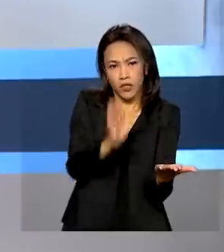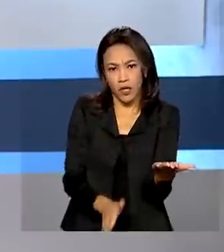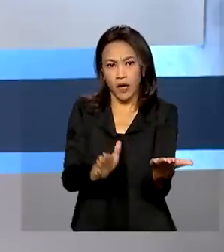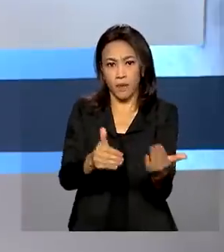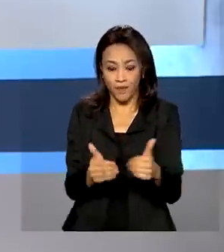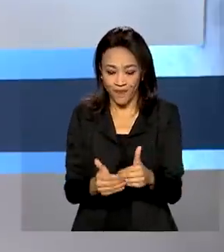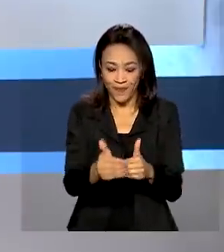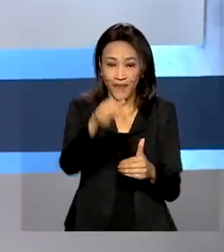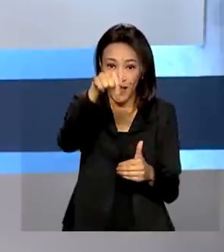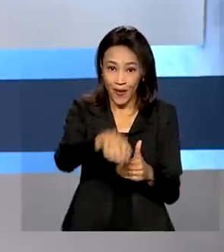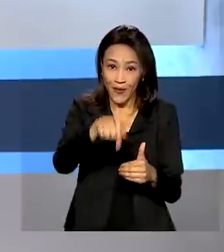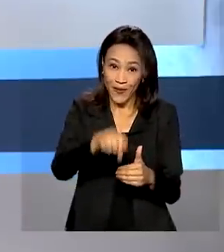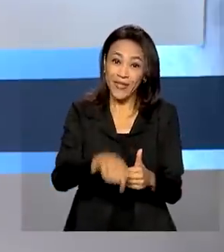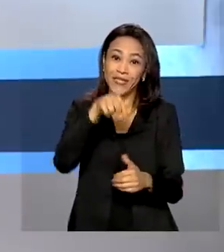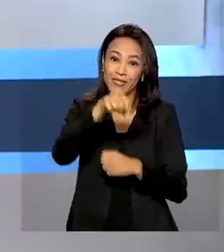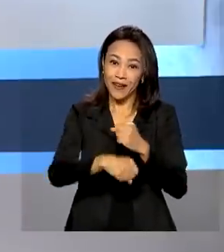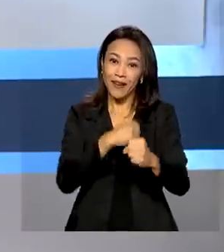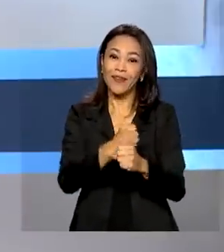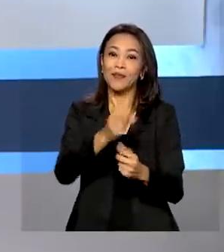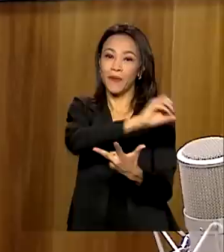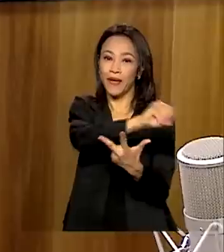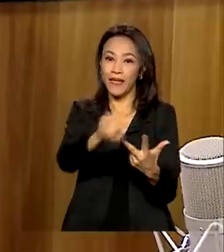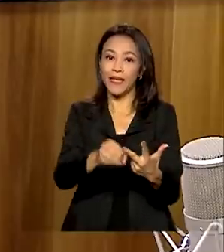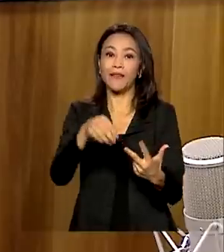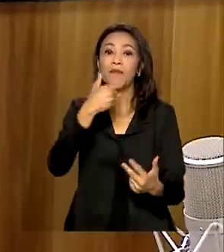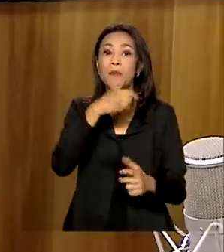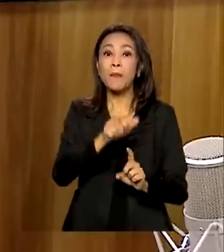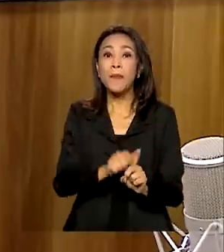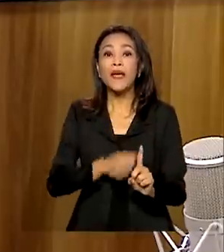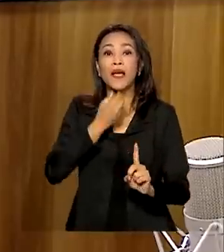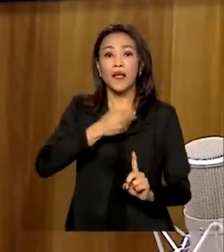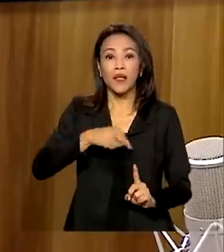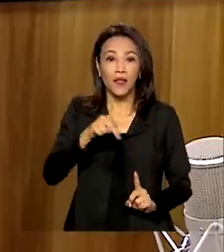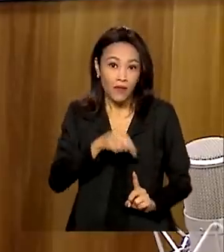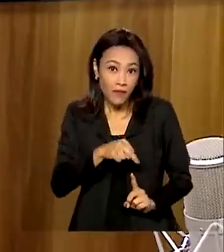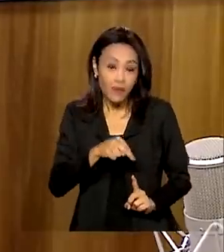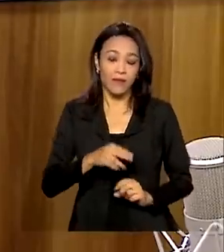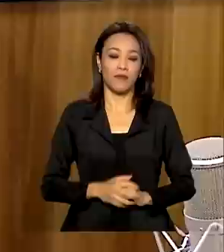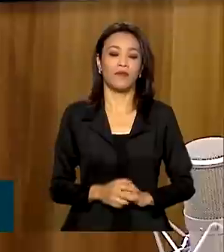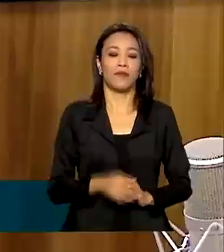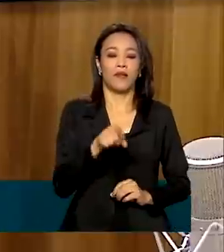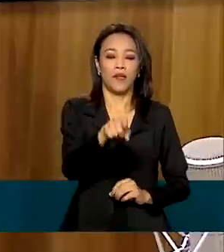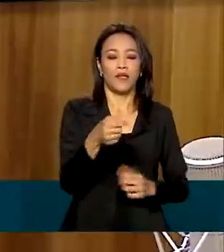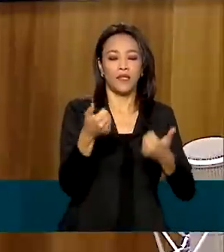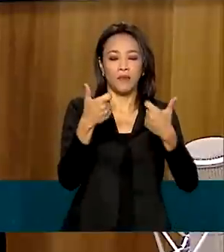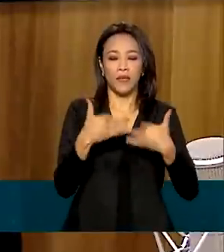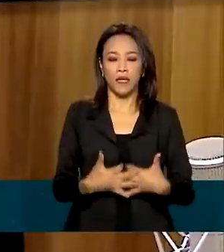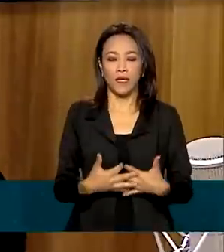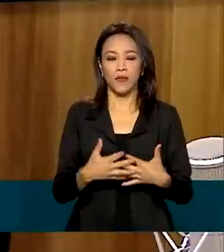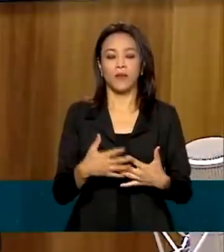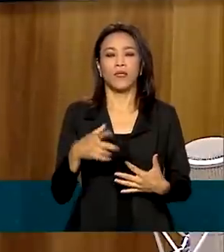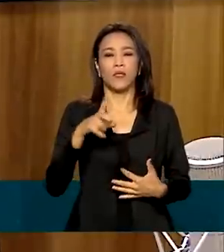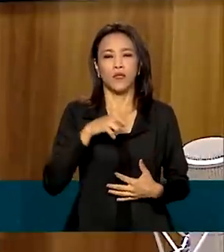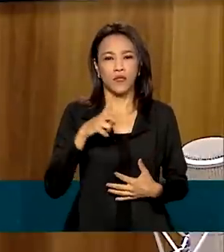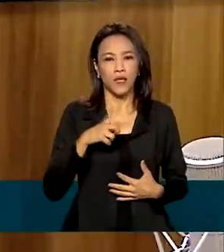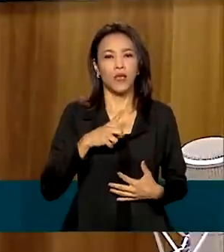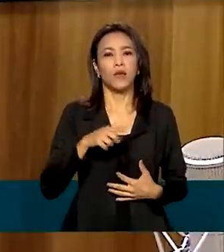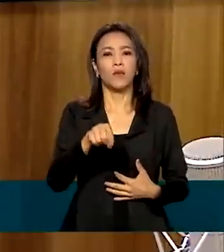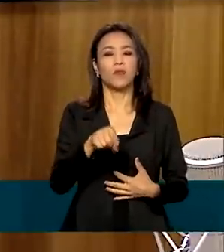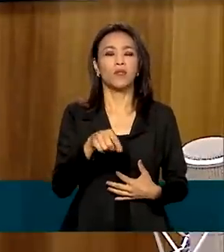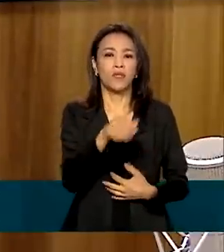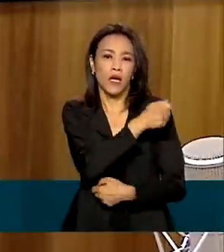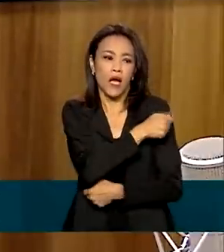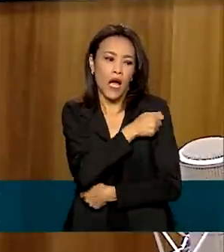Enem 2022 será em novembro. A gente tem 1,7 milhão de alunos adicionais, daqueles que estão saindo do sistema e